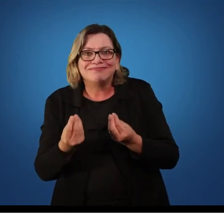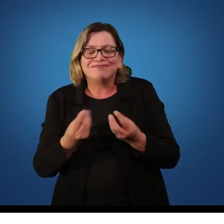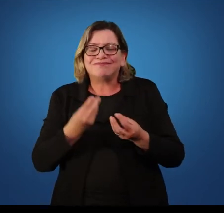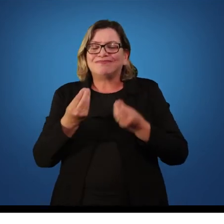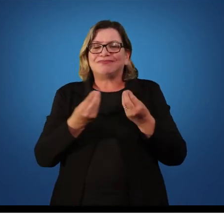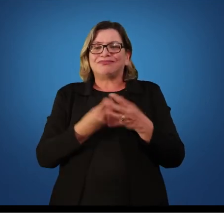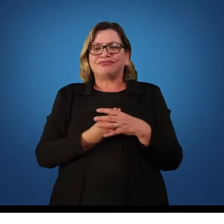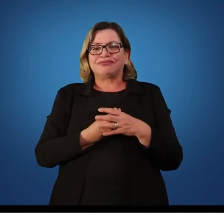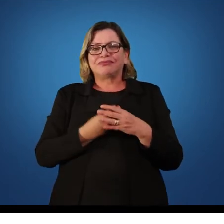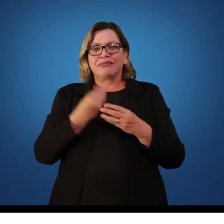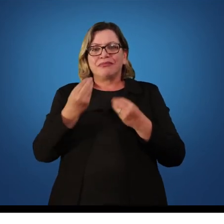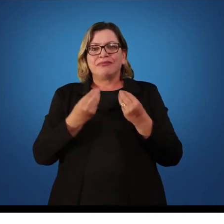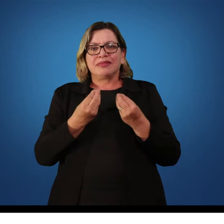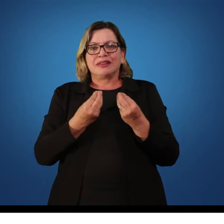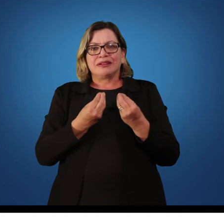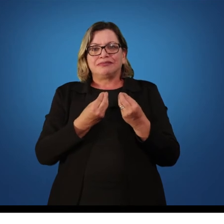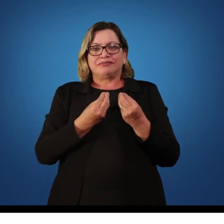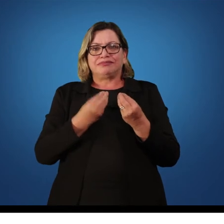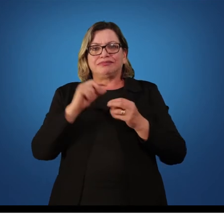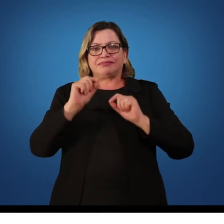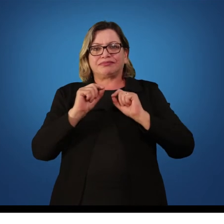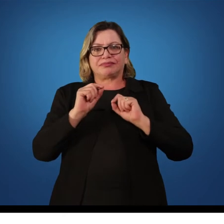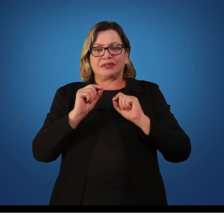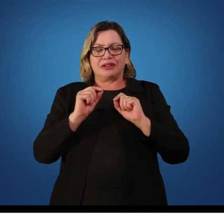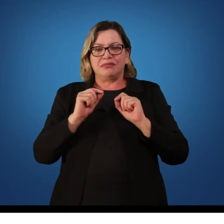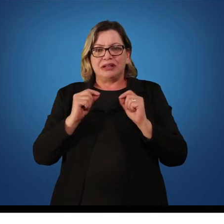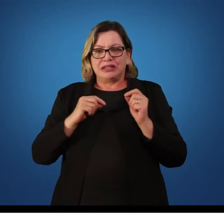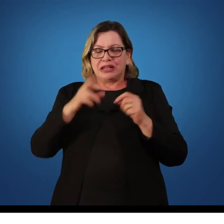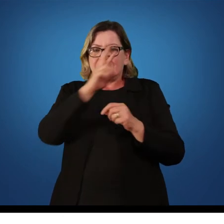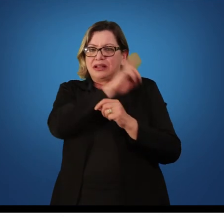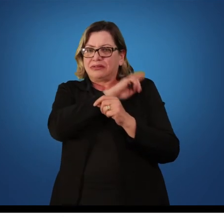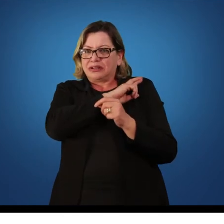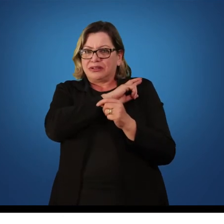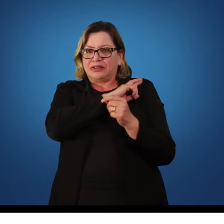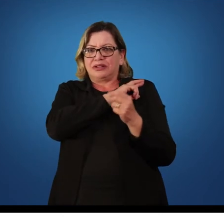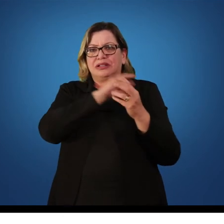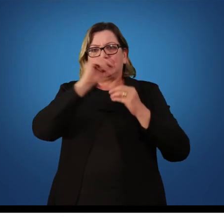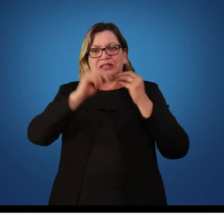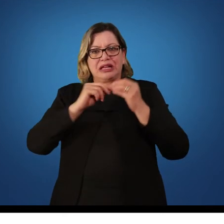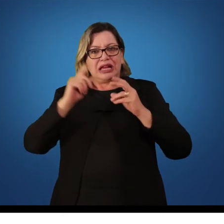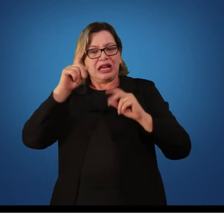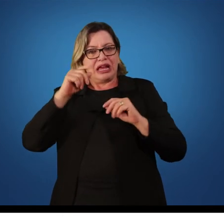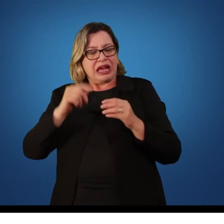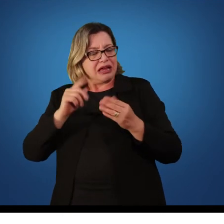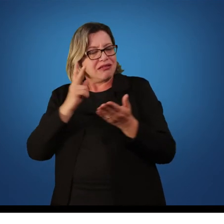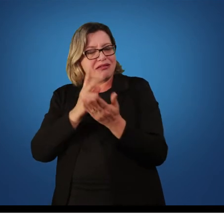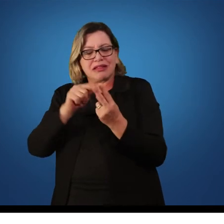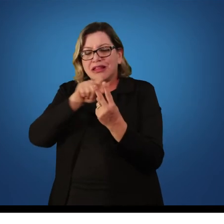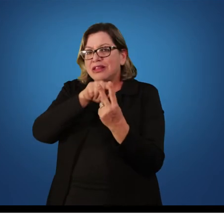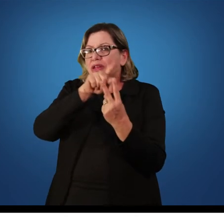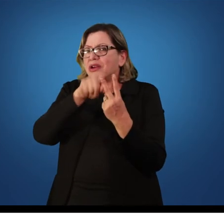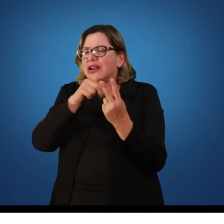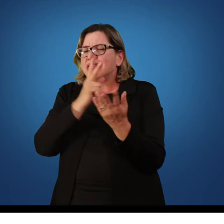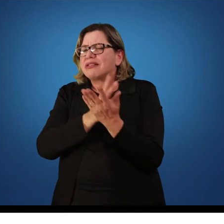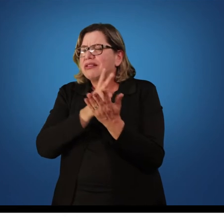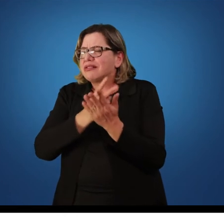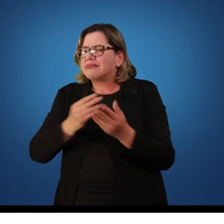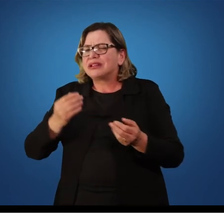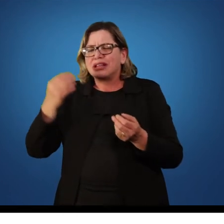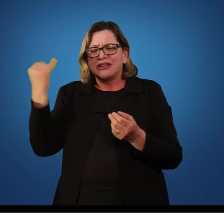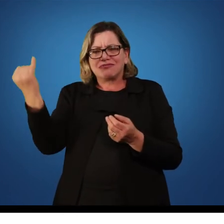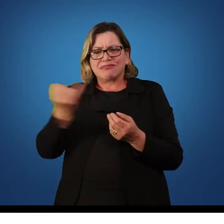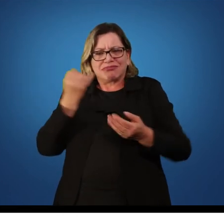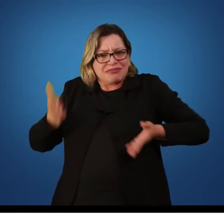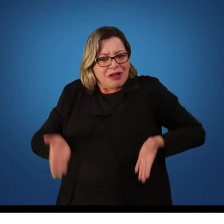Então, uma das funções do feedback é a propriedade motivacional, que tem a função de